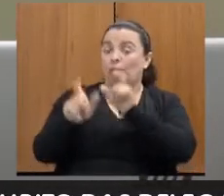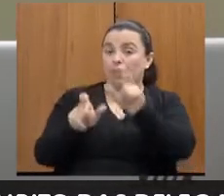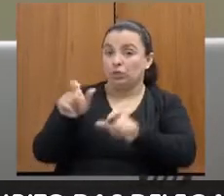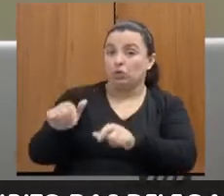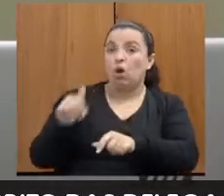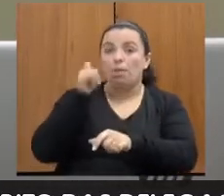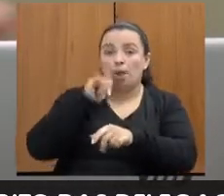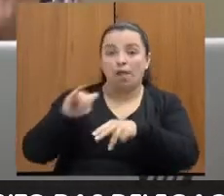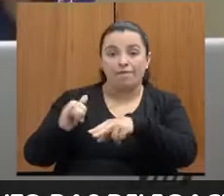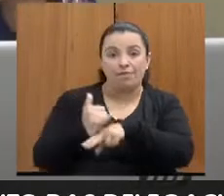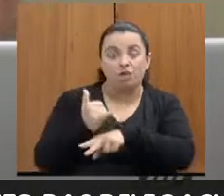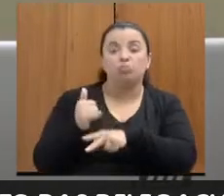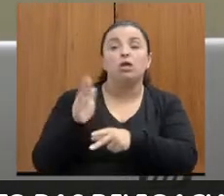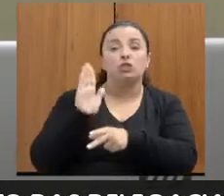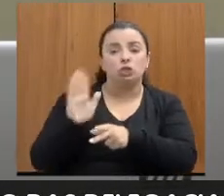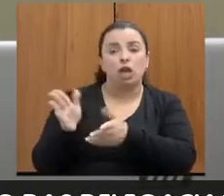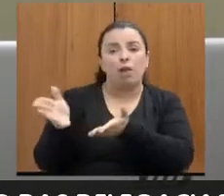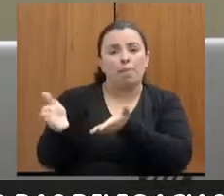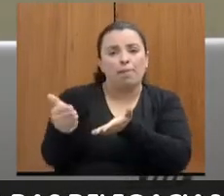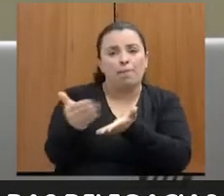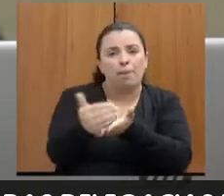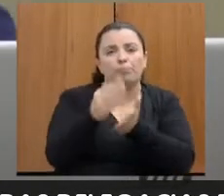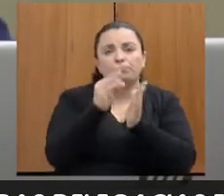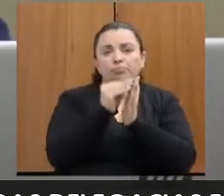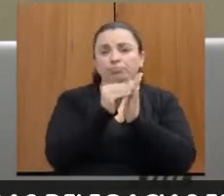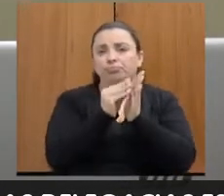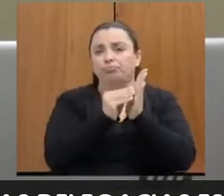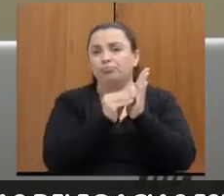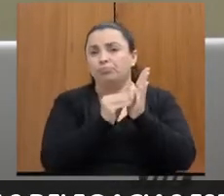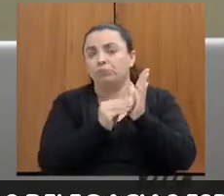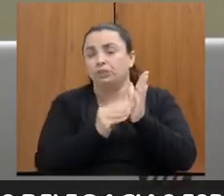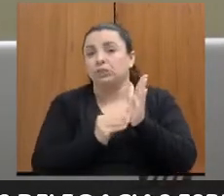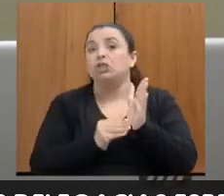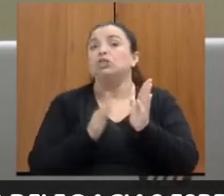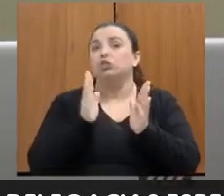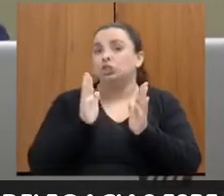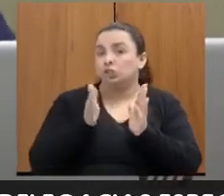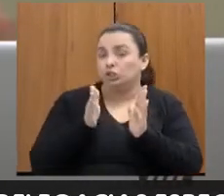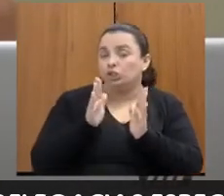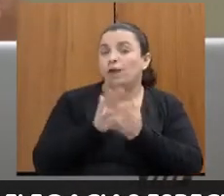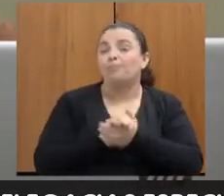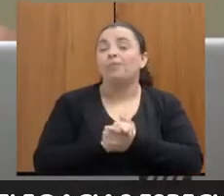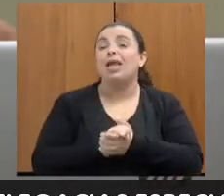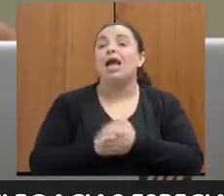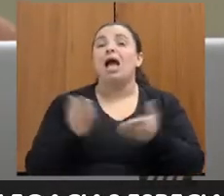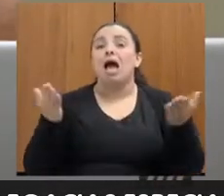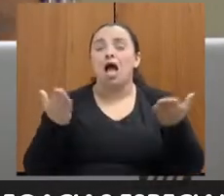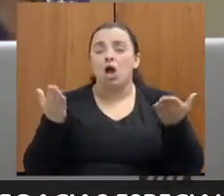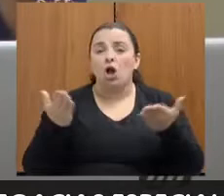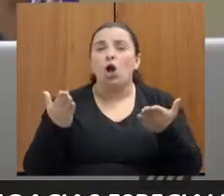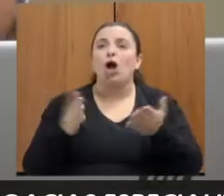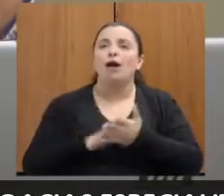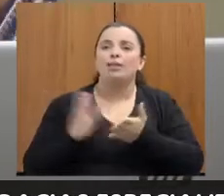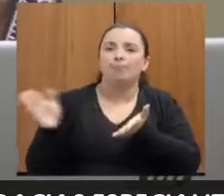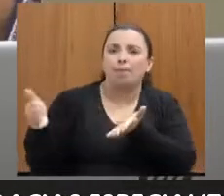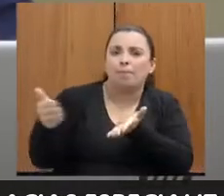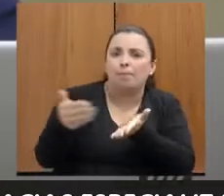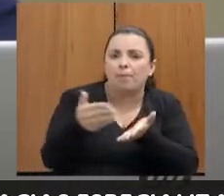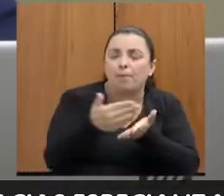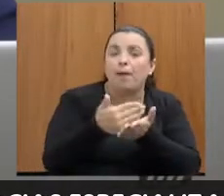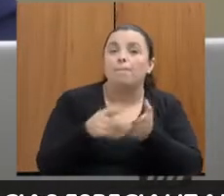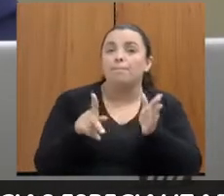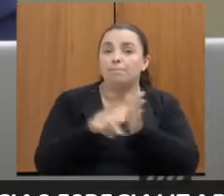mulher que precisa ser atendida, passando um pouco por esse olhar de quem faz a operação acontecer e nós vamos chegar ali em quem realmente